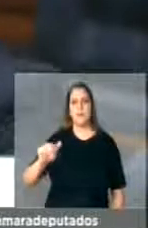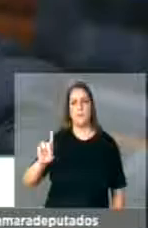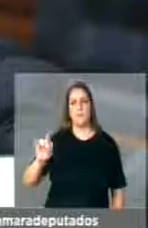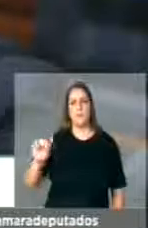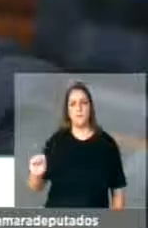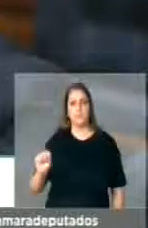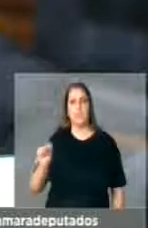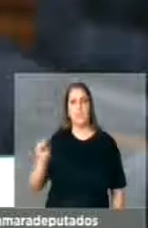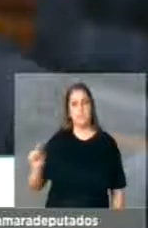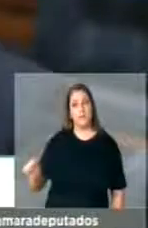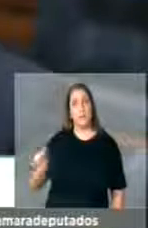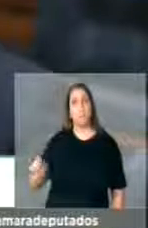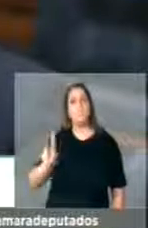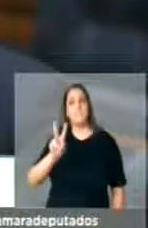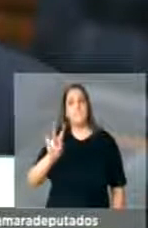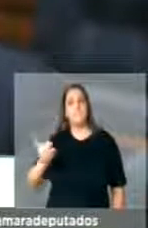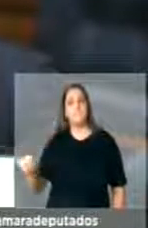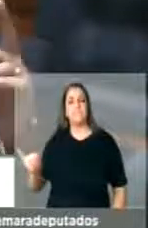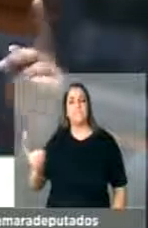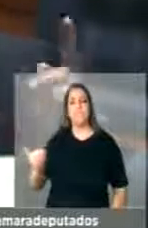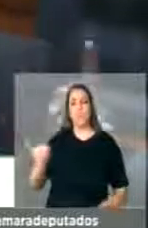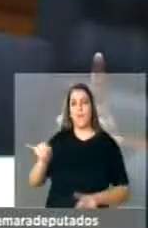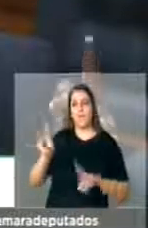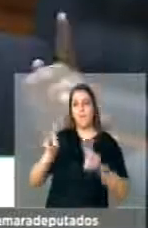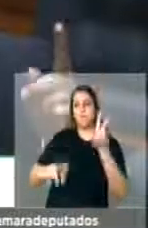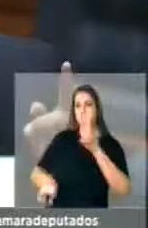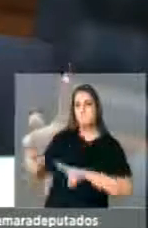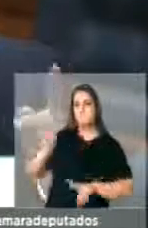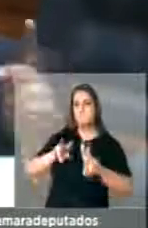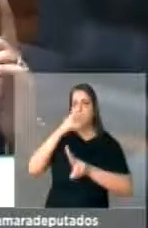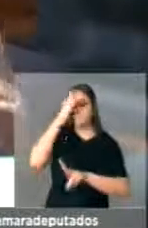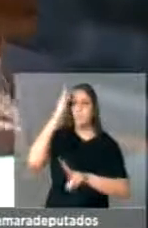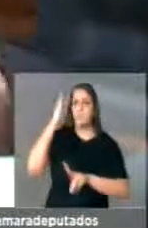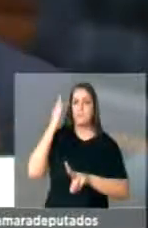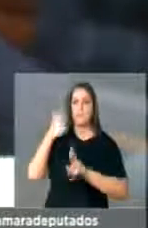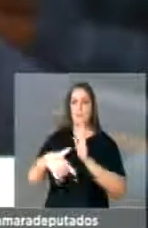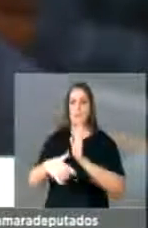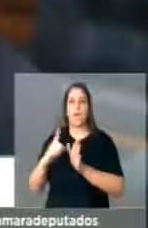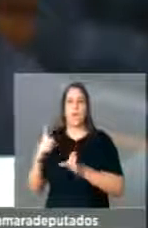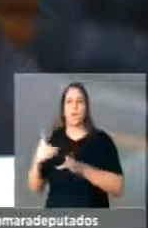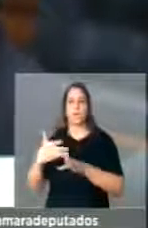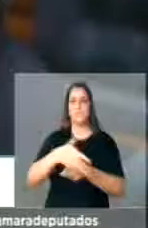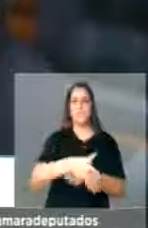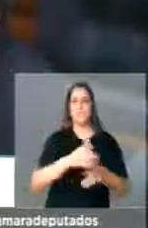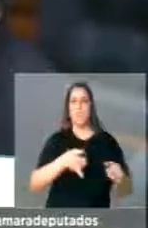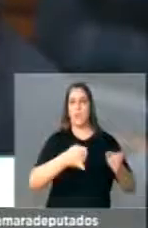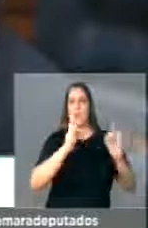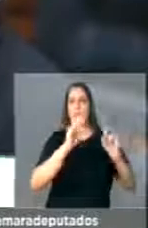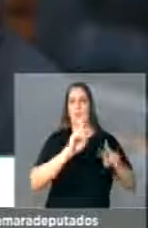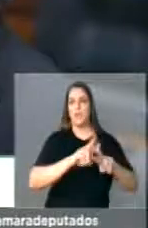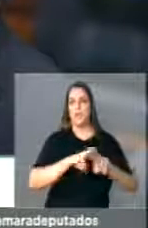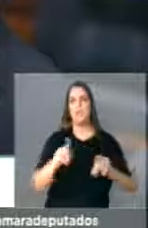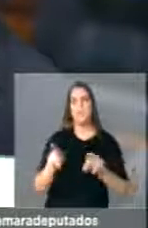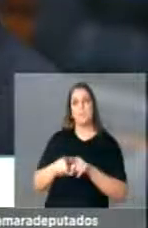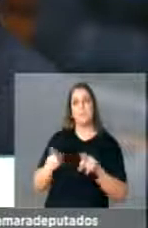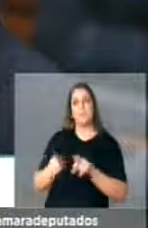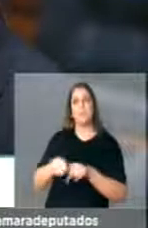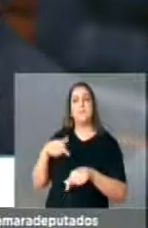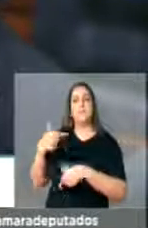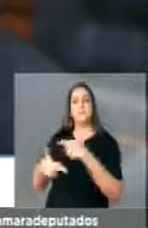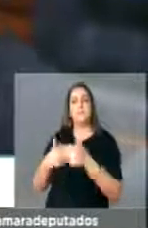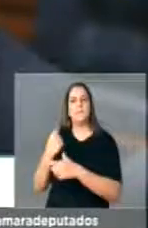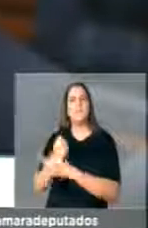revistas nos presídios e também para trabalhar na segurança pública. Se tem recursos,